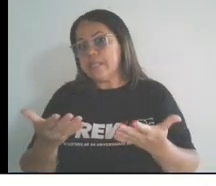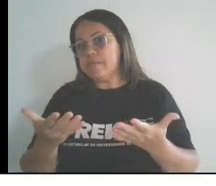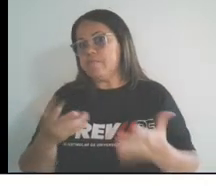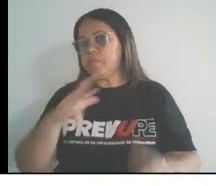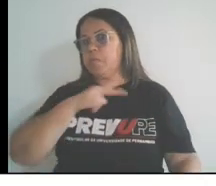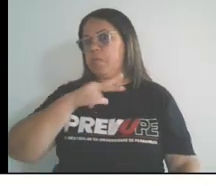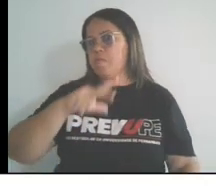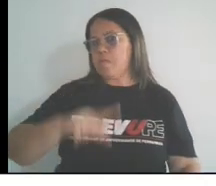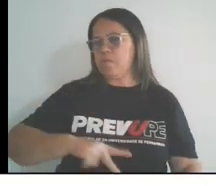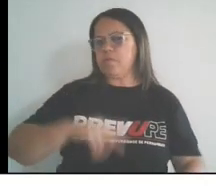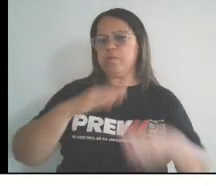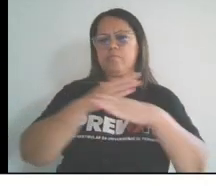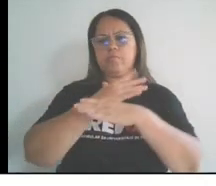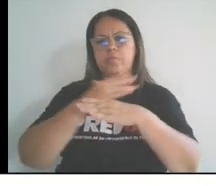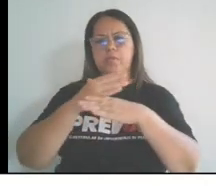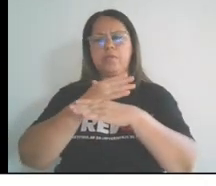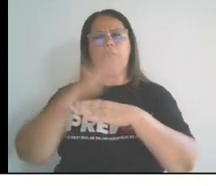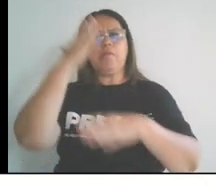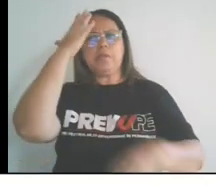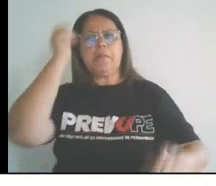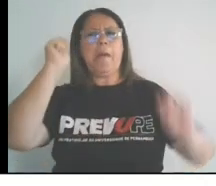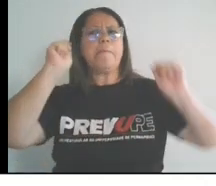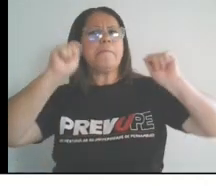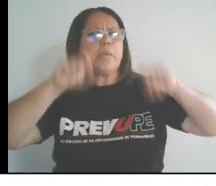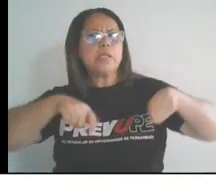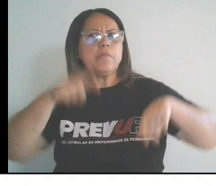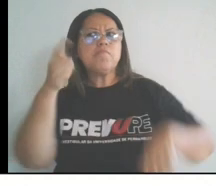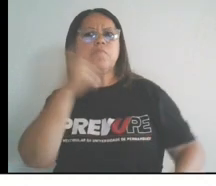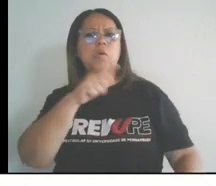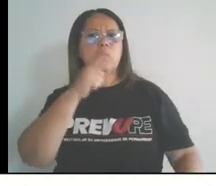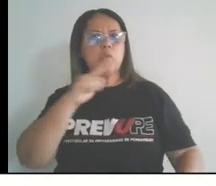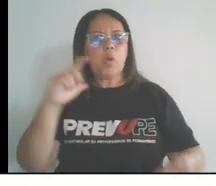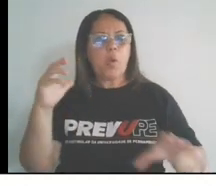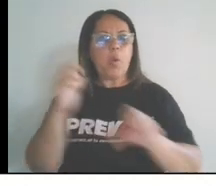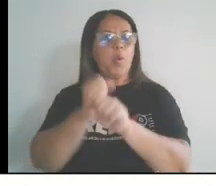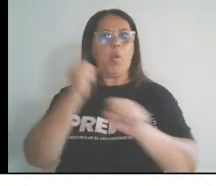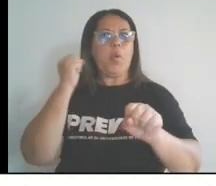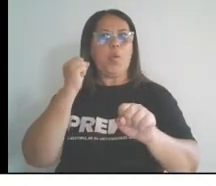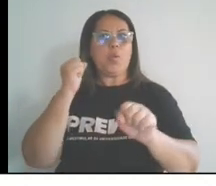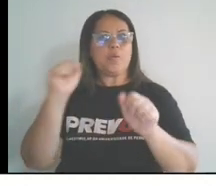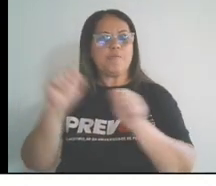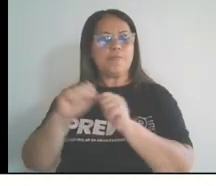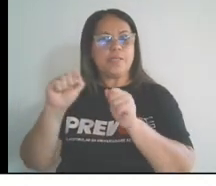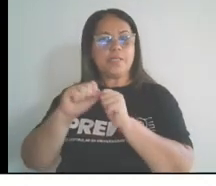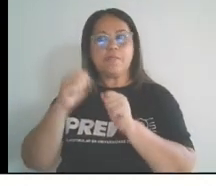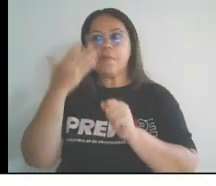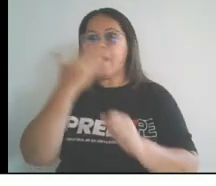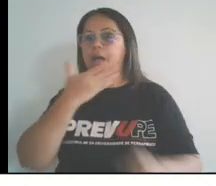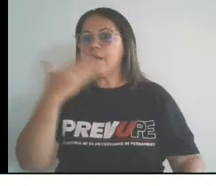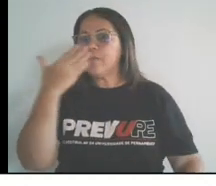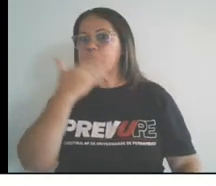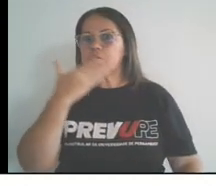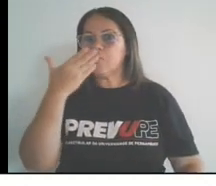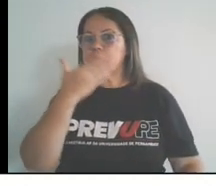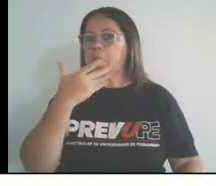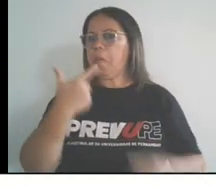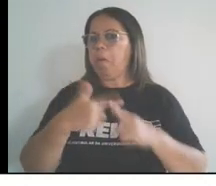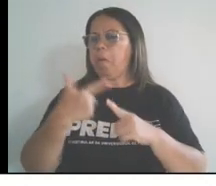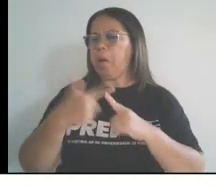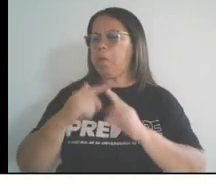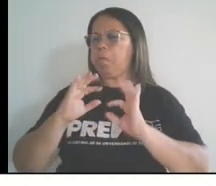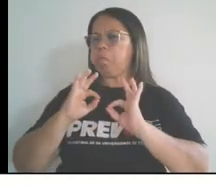sabia que poderia obter lucro com a produção do açúcar, considerada, então, um produto de luxo, uma